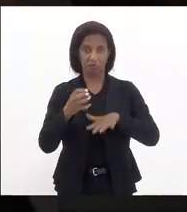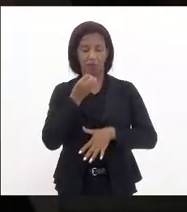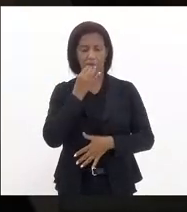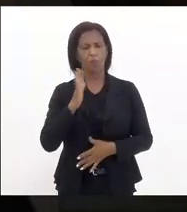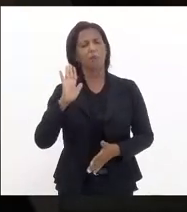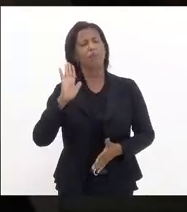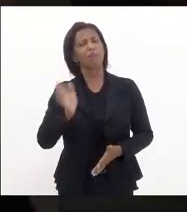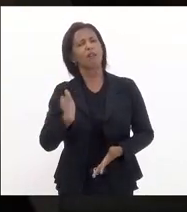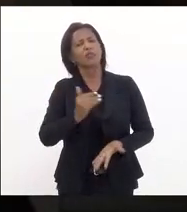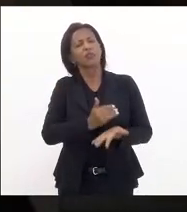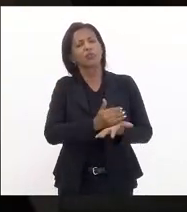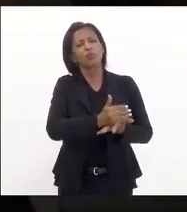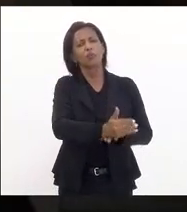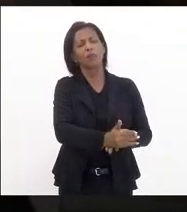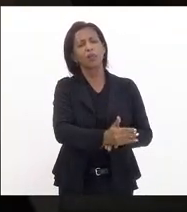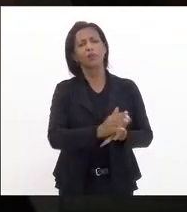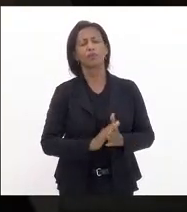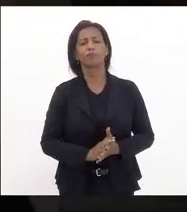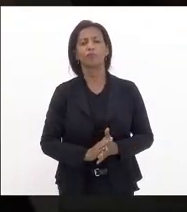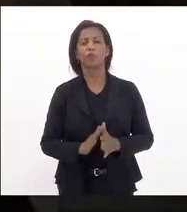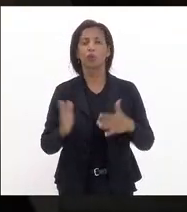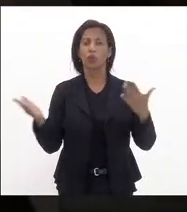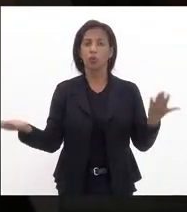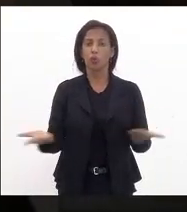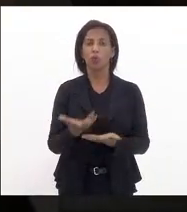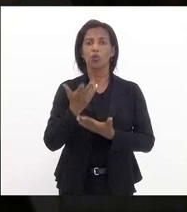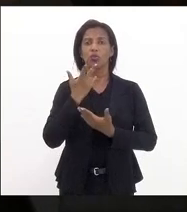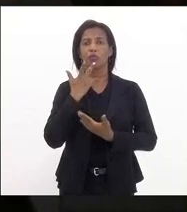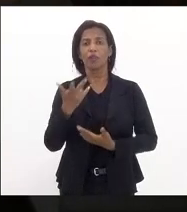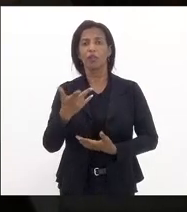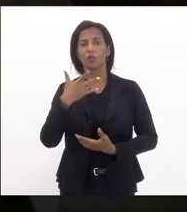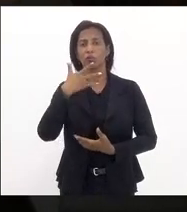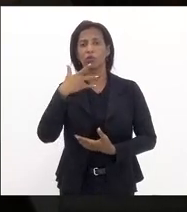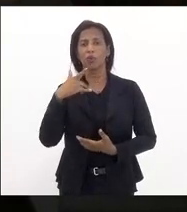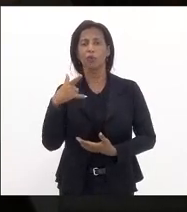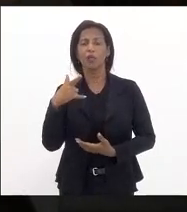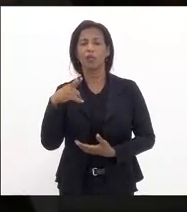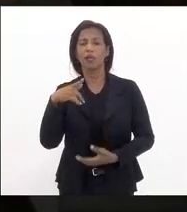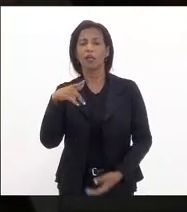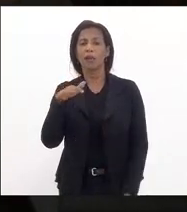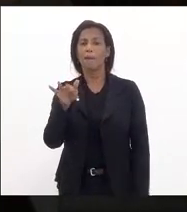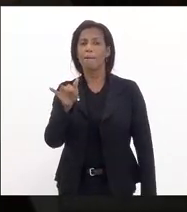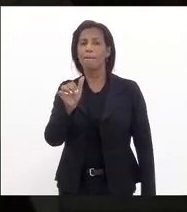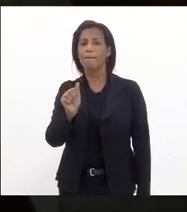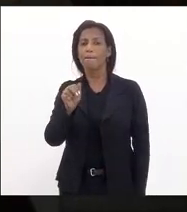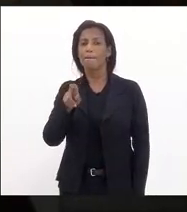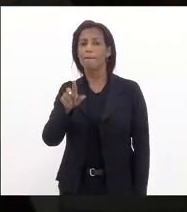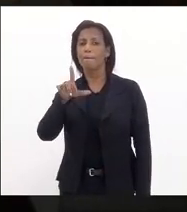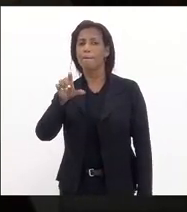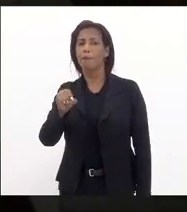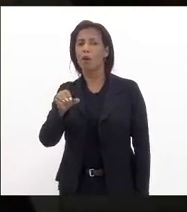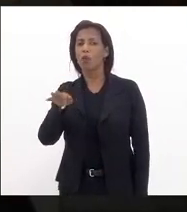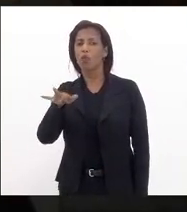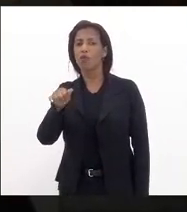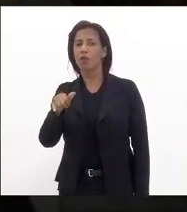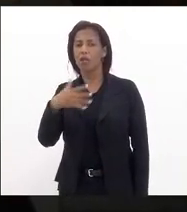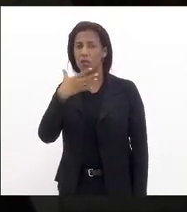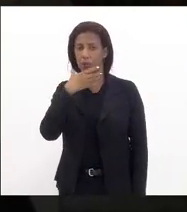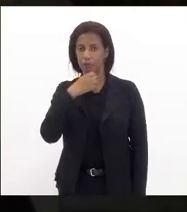expediente inicial a minha intervenção foi sobre o centenário do Paulo Freire e agora neste expediente final